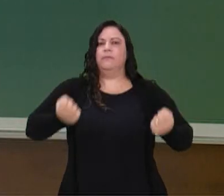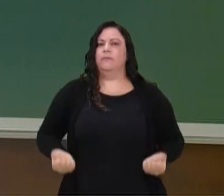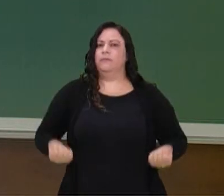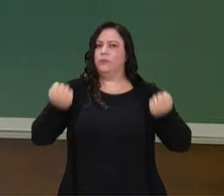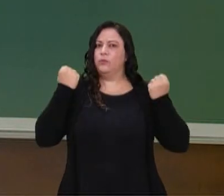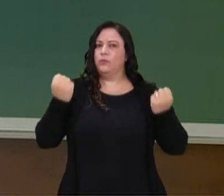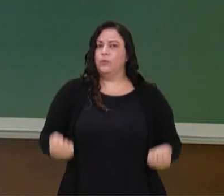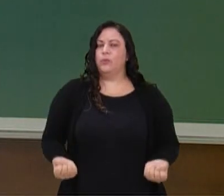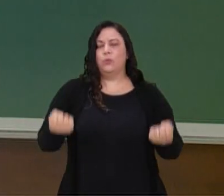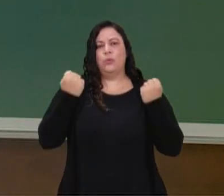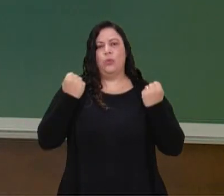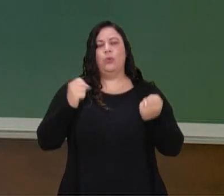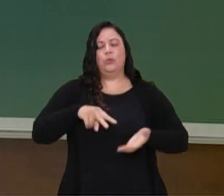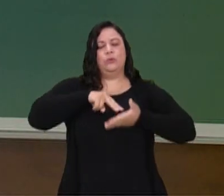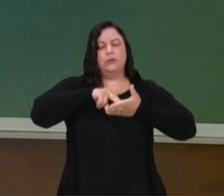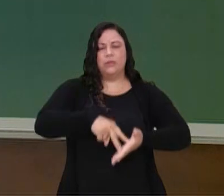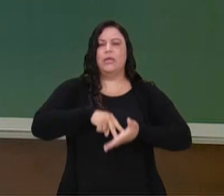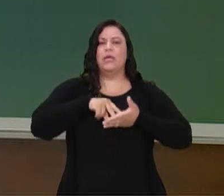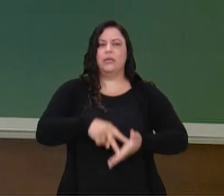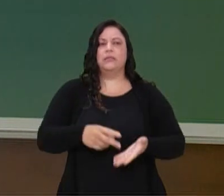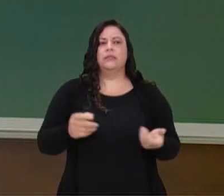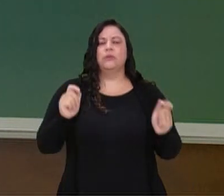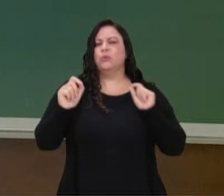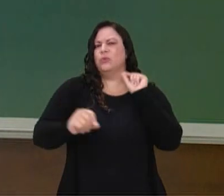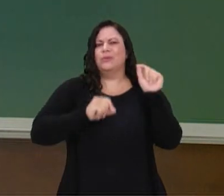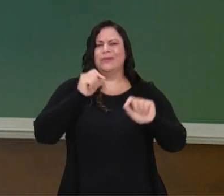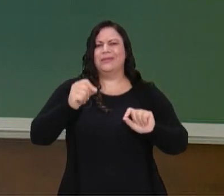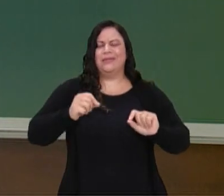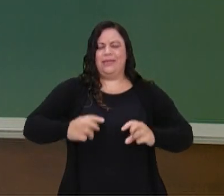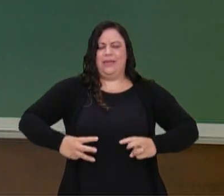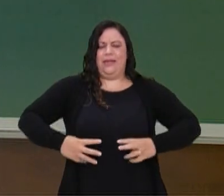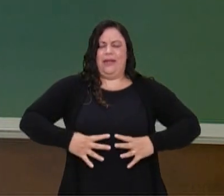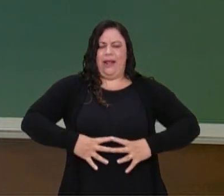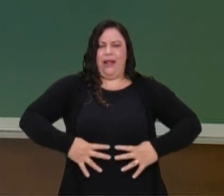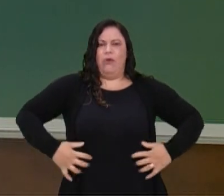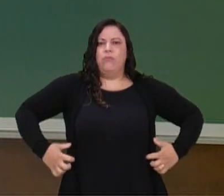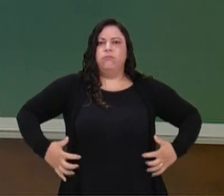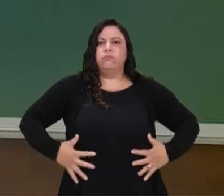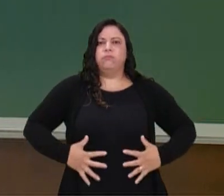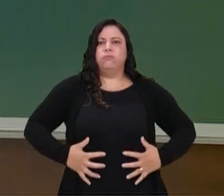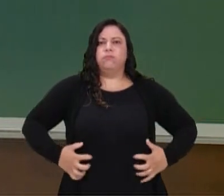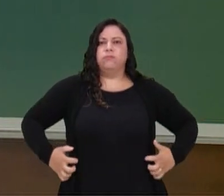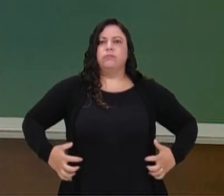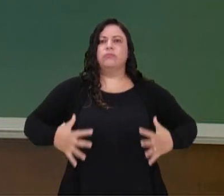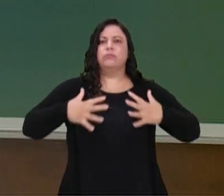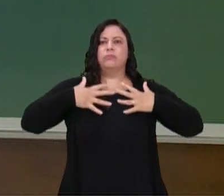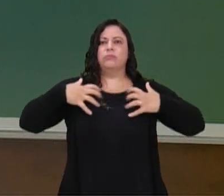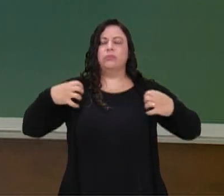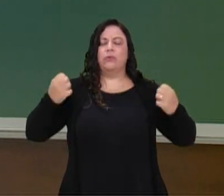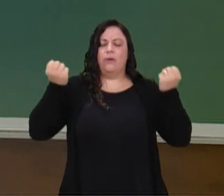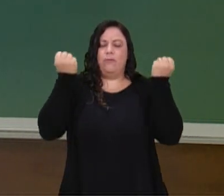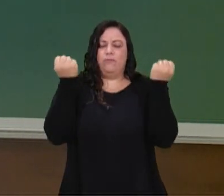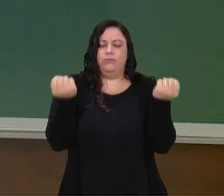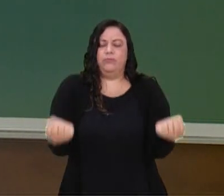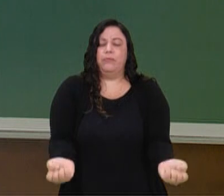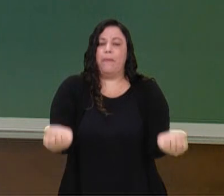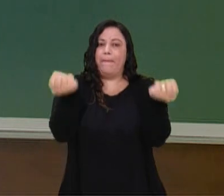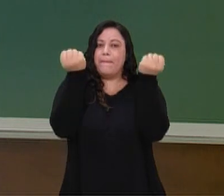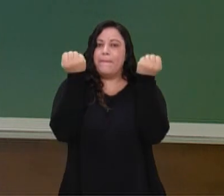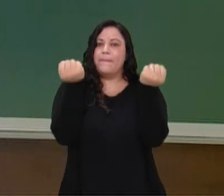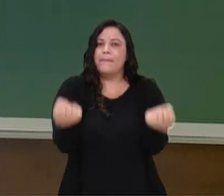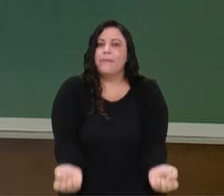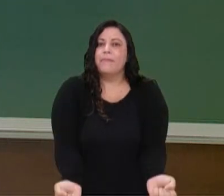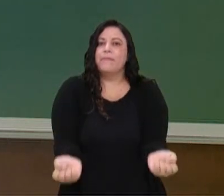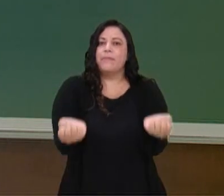treinamento resistido. O que é a musculação? É uma técnica, gente, que utiliza pesos e que, por meio de